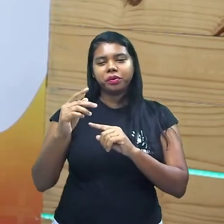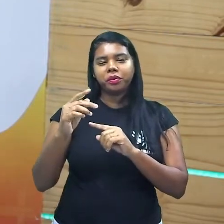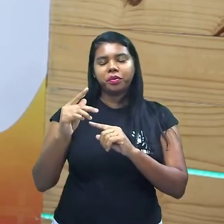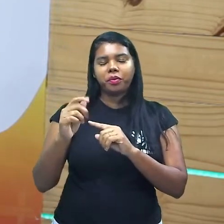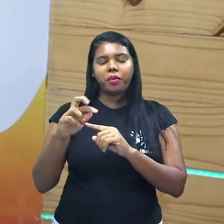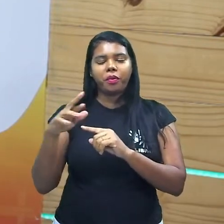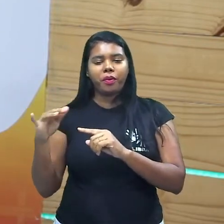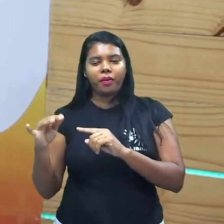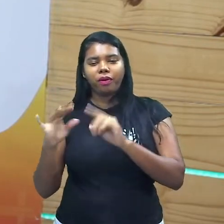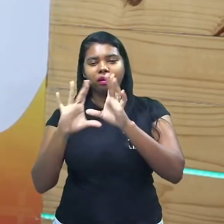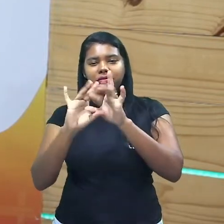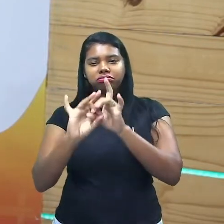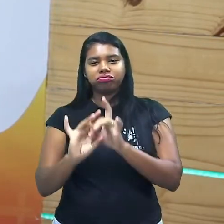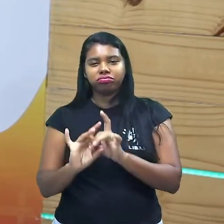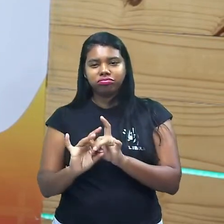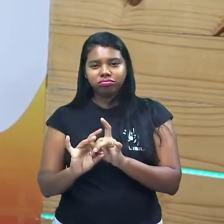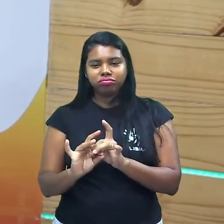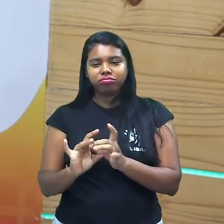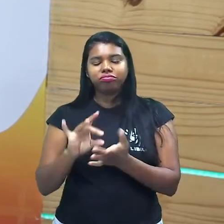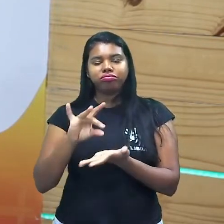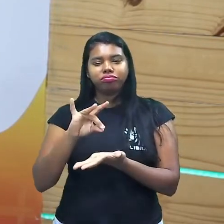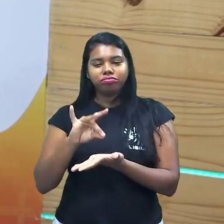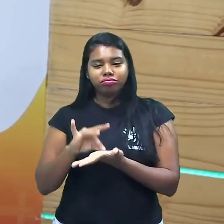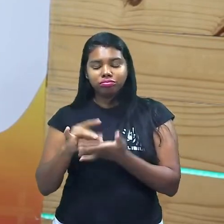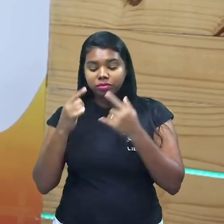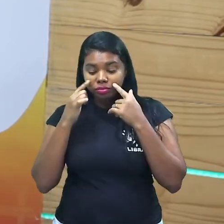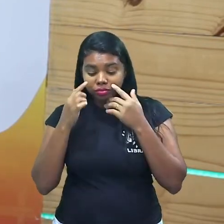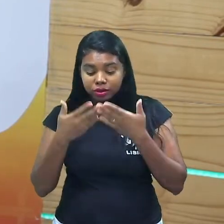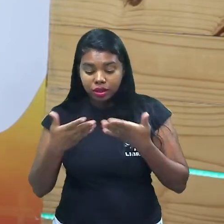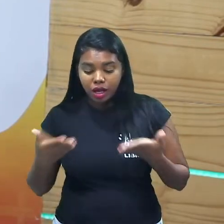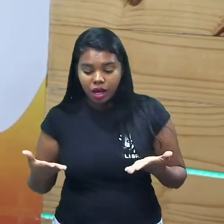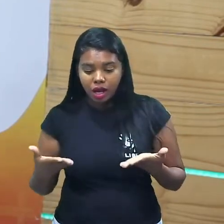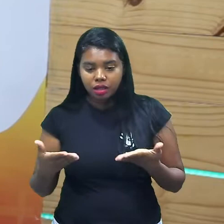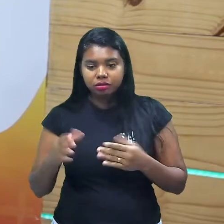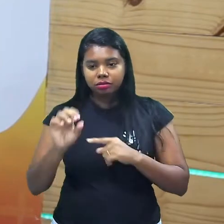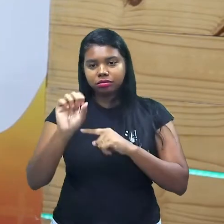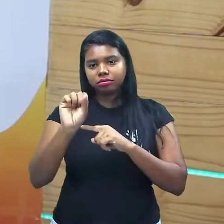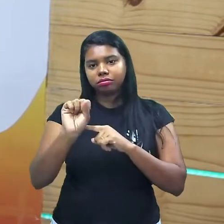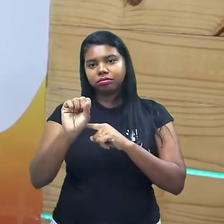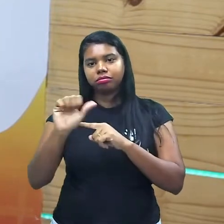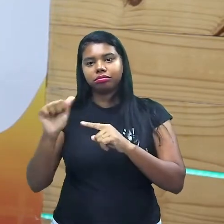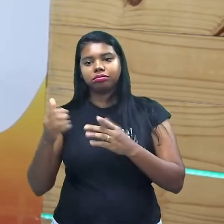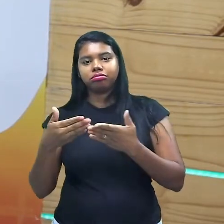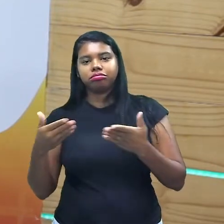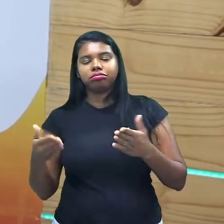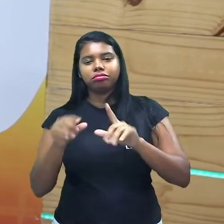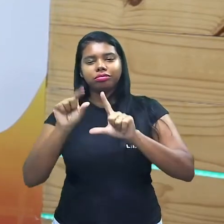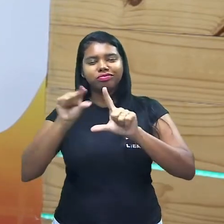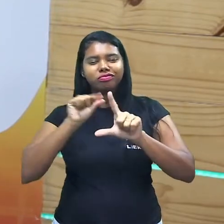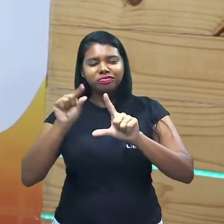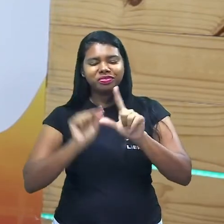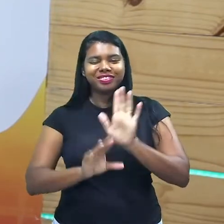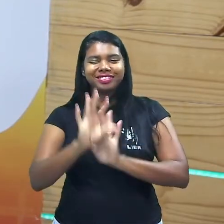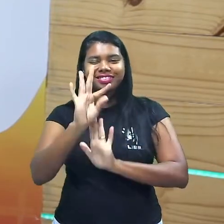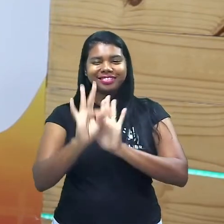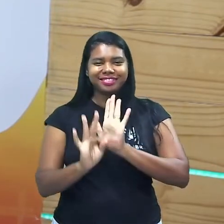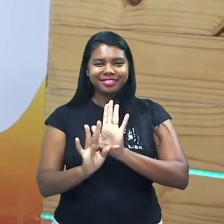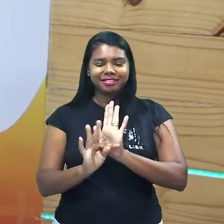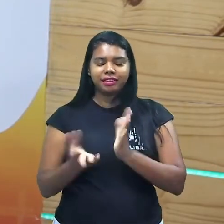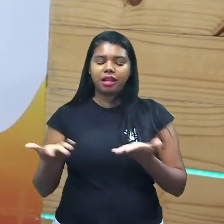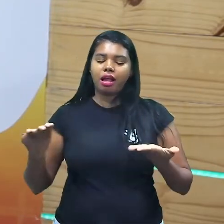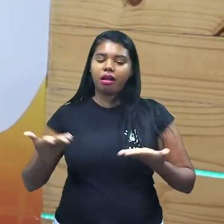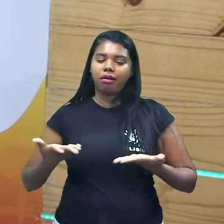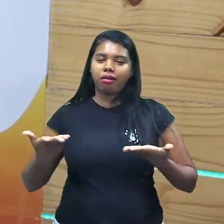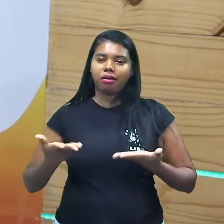conteúdos que certamente você vai se deparar na prova da Universidade de Pernambuco eu selecionei o texto a gente vai trabalhar esse